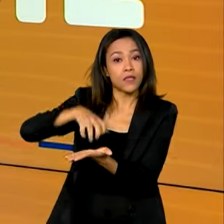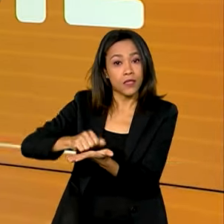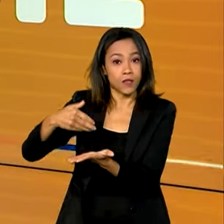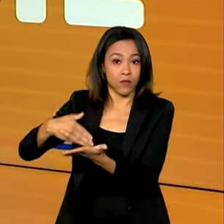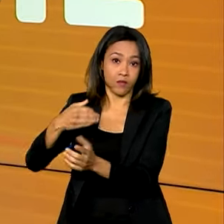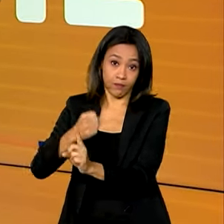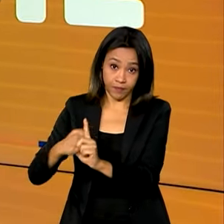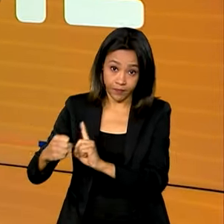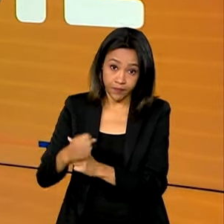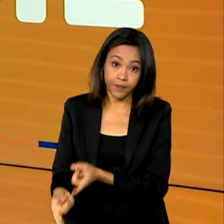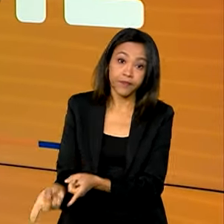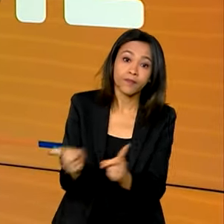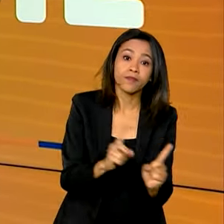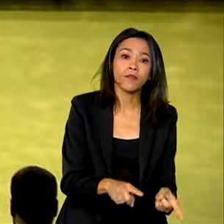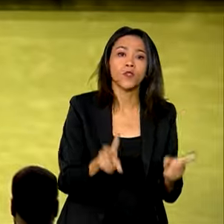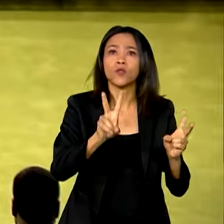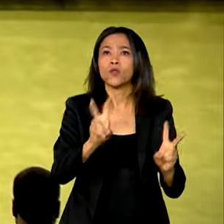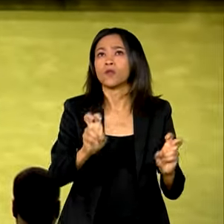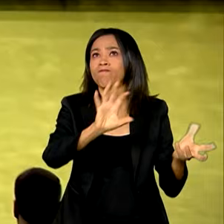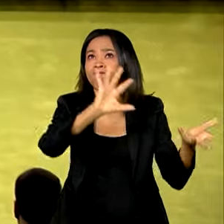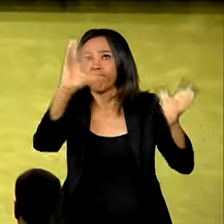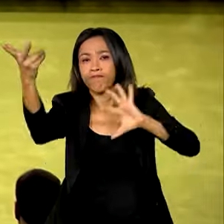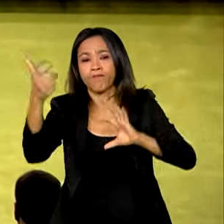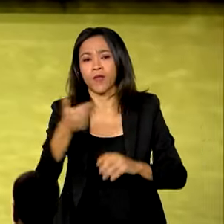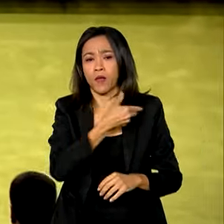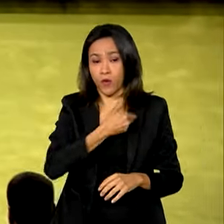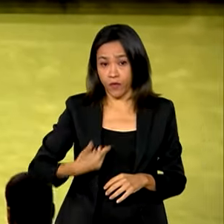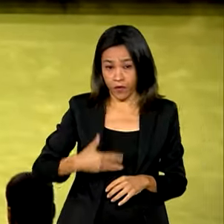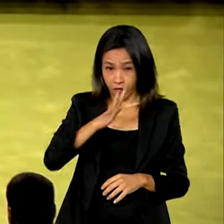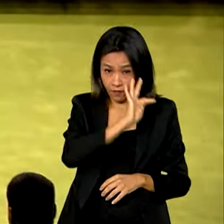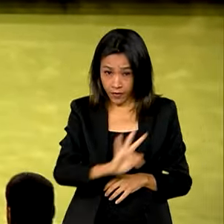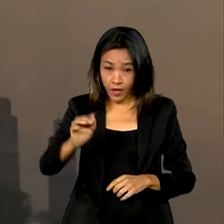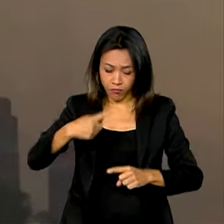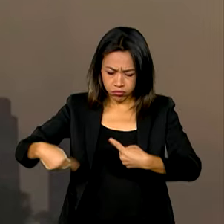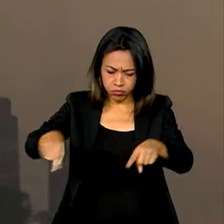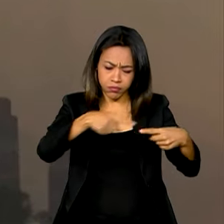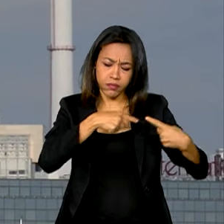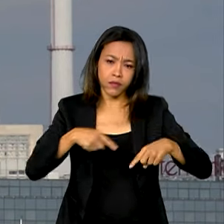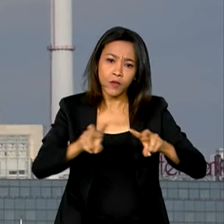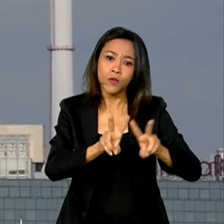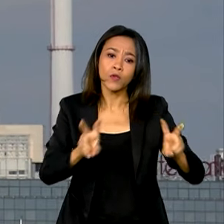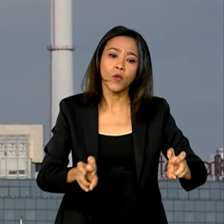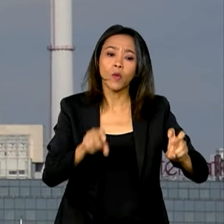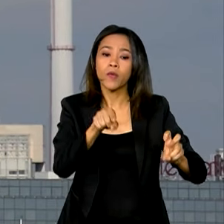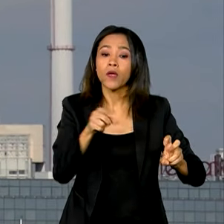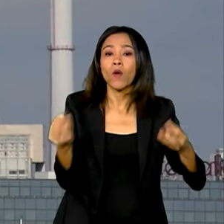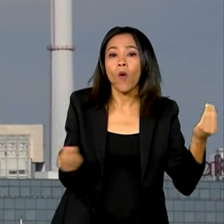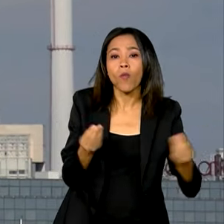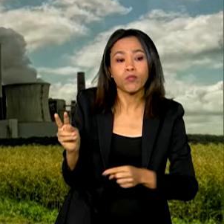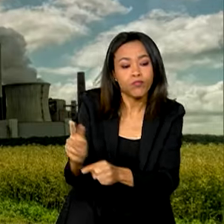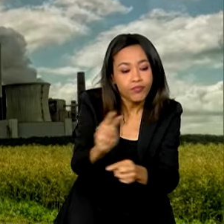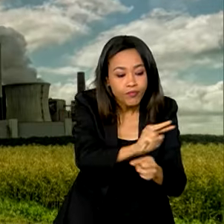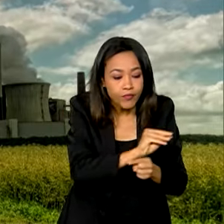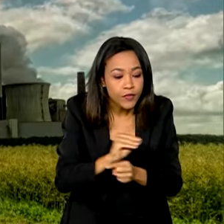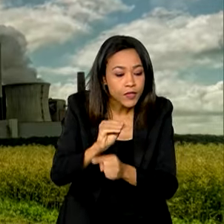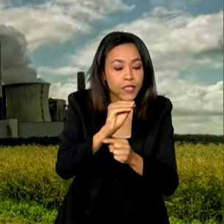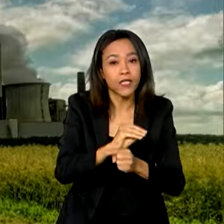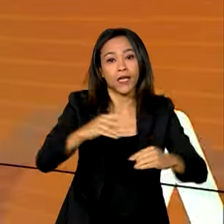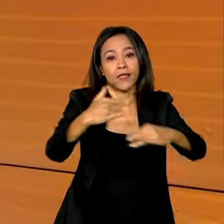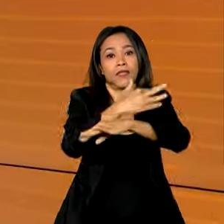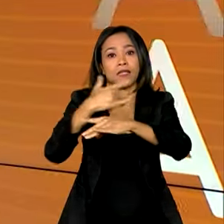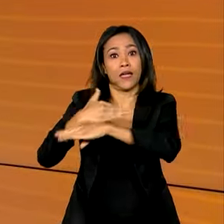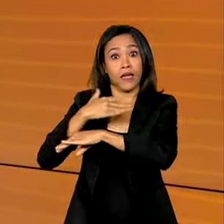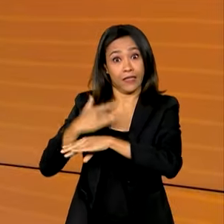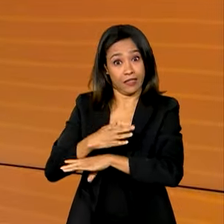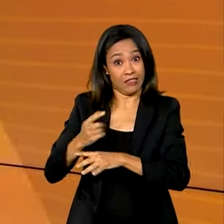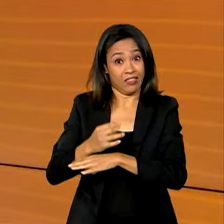Combate as mudanças climáticas. Governo Federal debate o uso de processos naturais para proteger as cidades de eventos extremos.